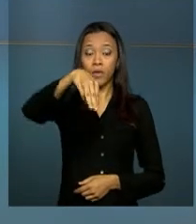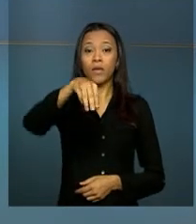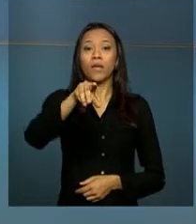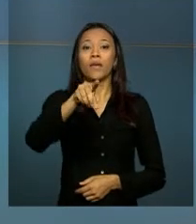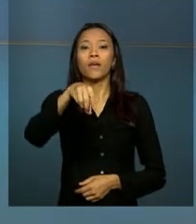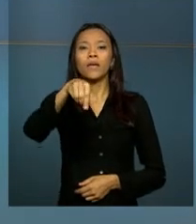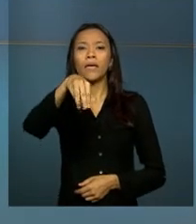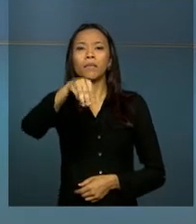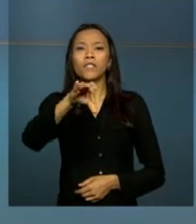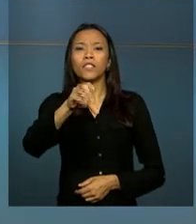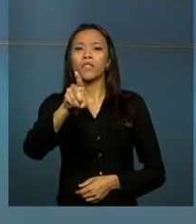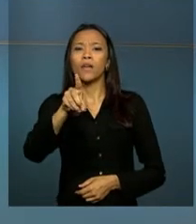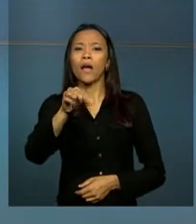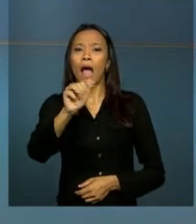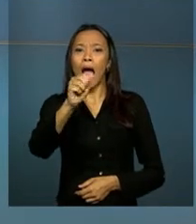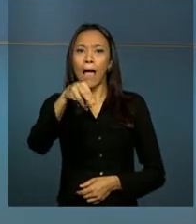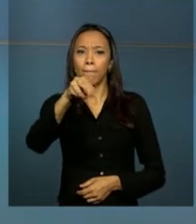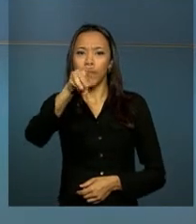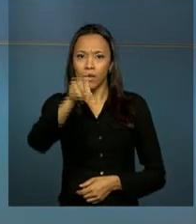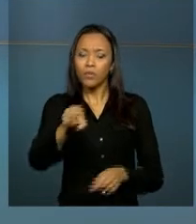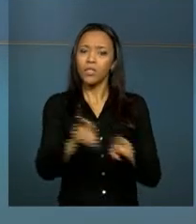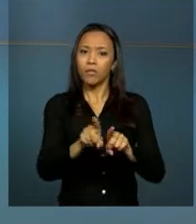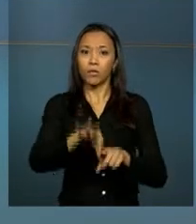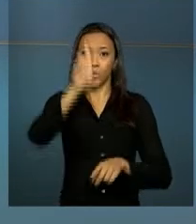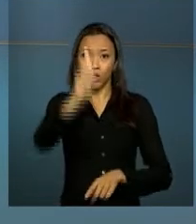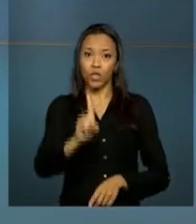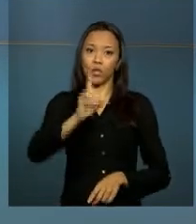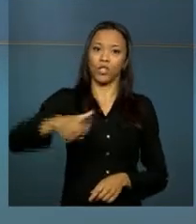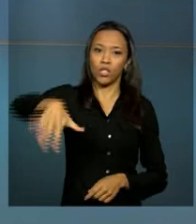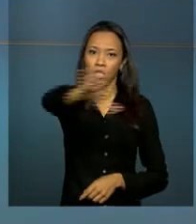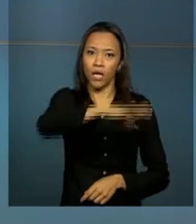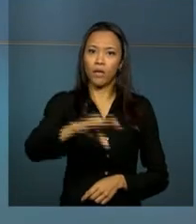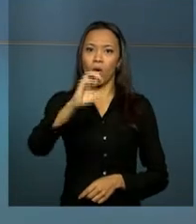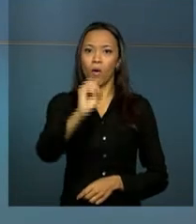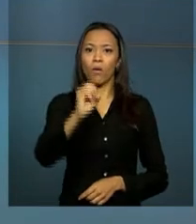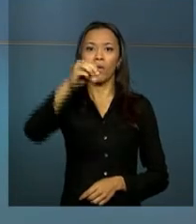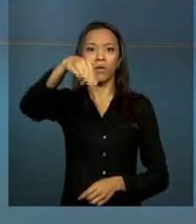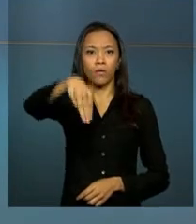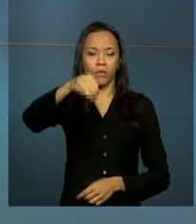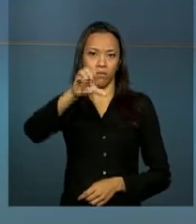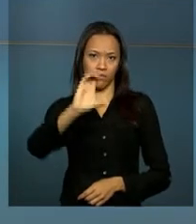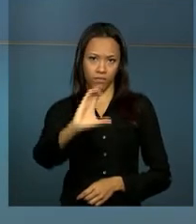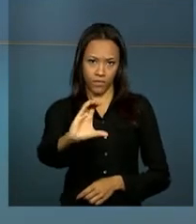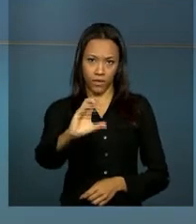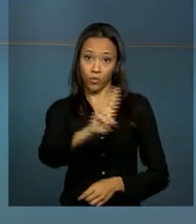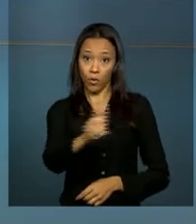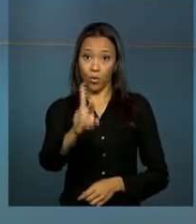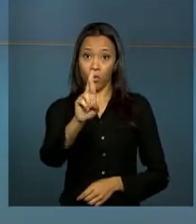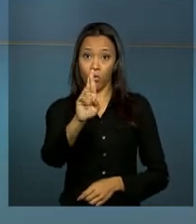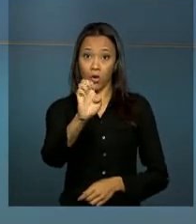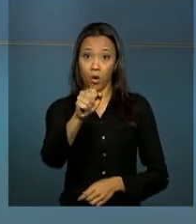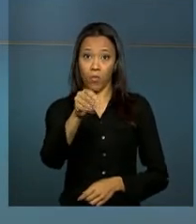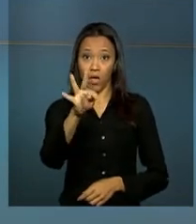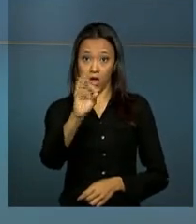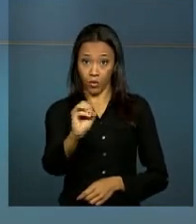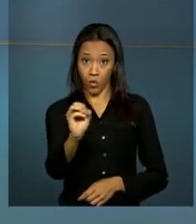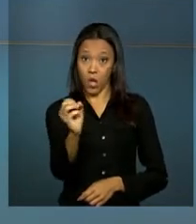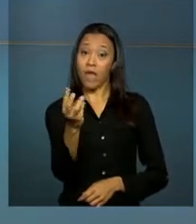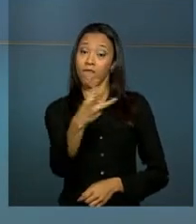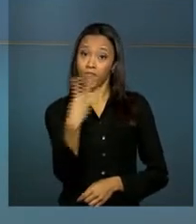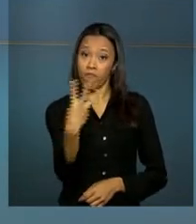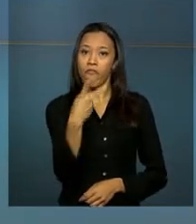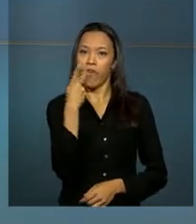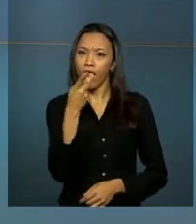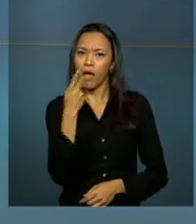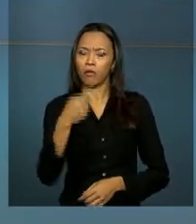Comércio Exterior, Armando Monteiro, e do diretor-geral da Organização Mundial do Comércio, Roberto Azevedo. Eles falaram sobre a